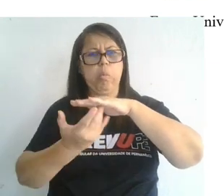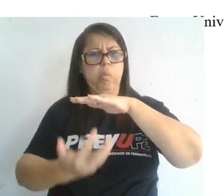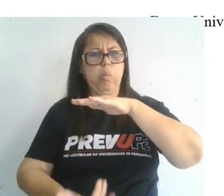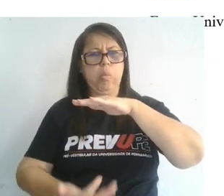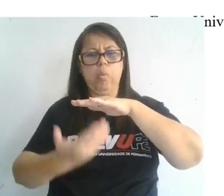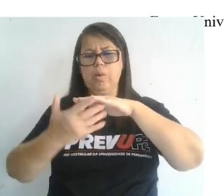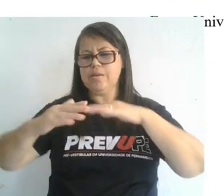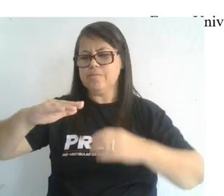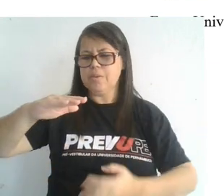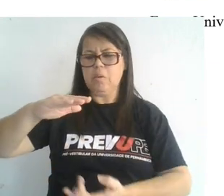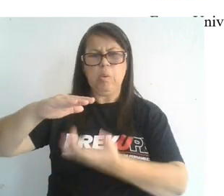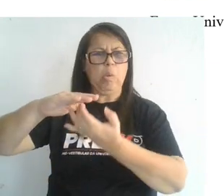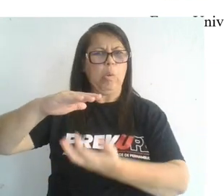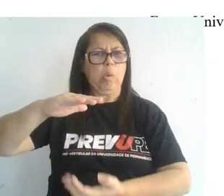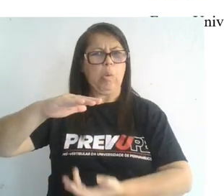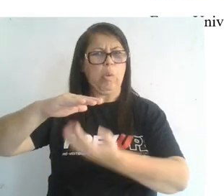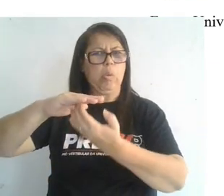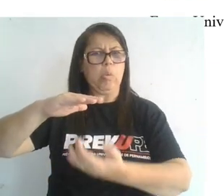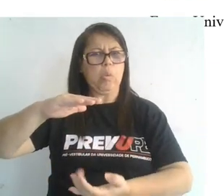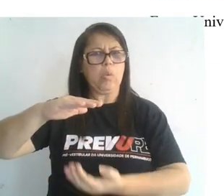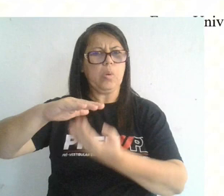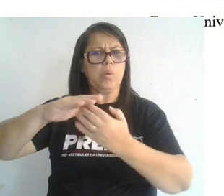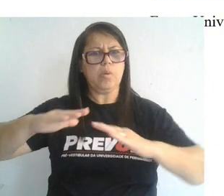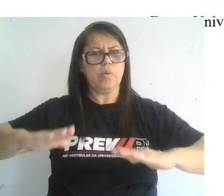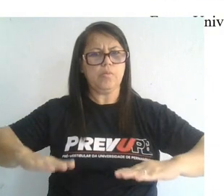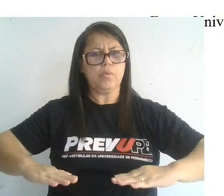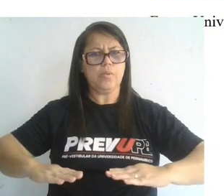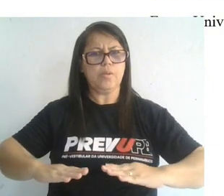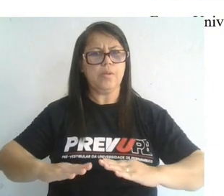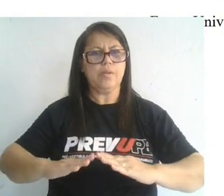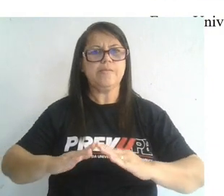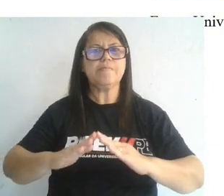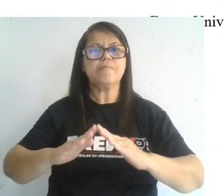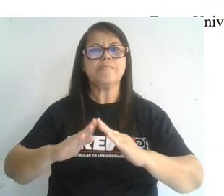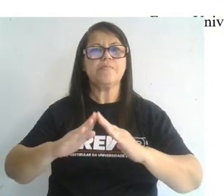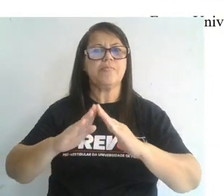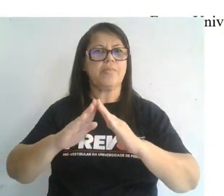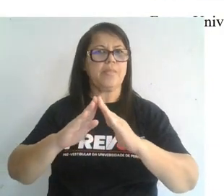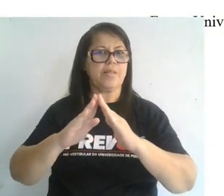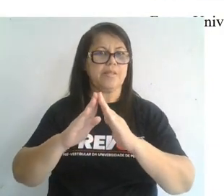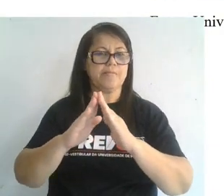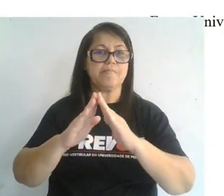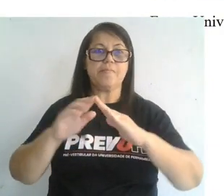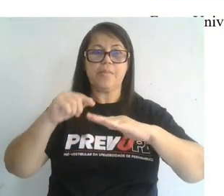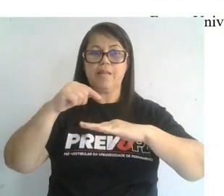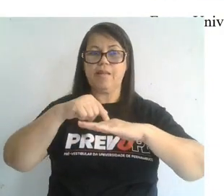e começa a subir. Essa rocha, ela vai ficando